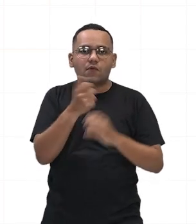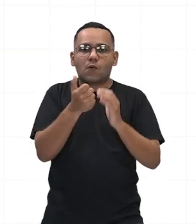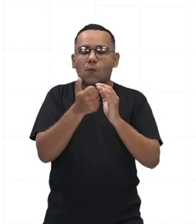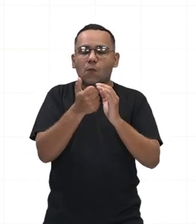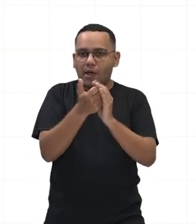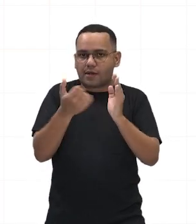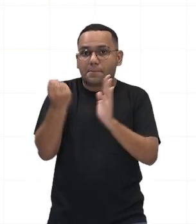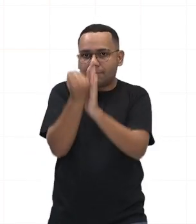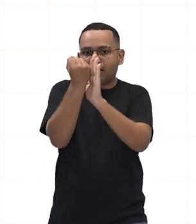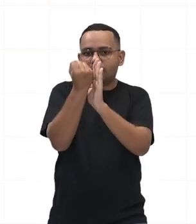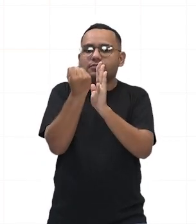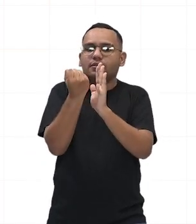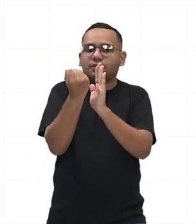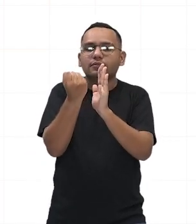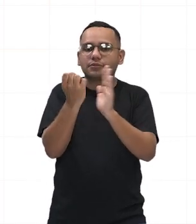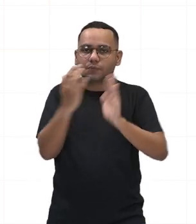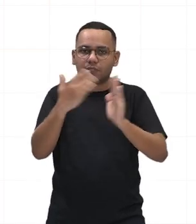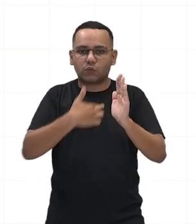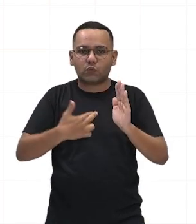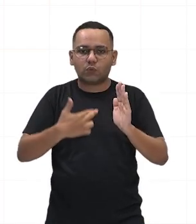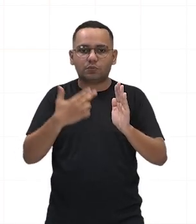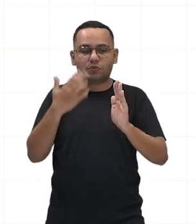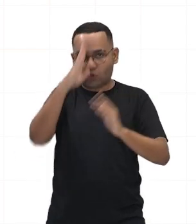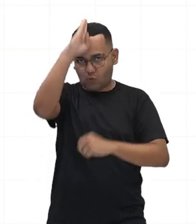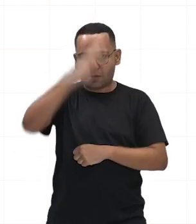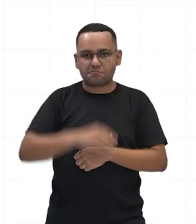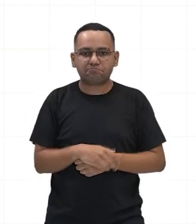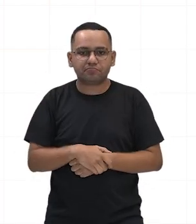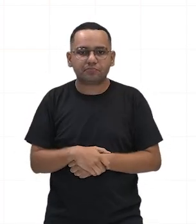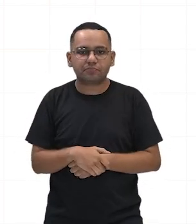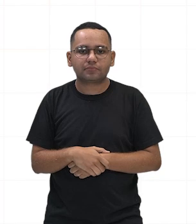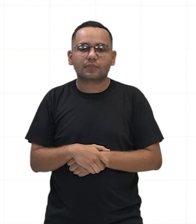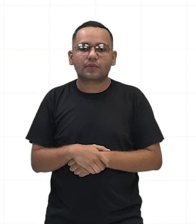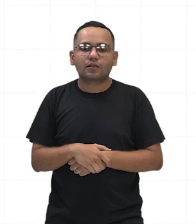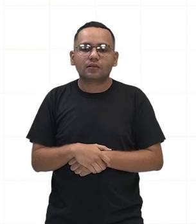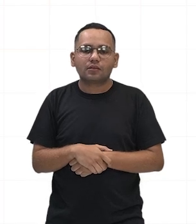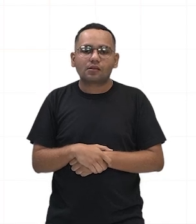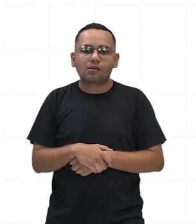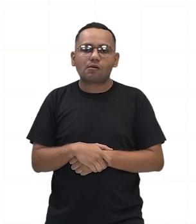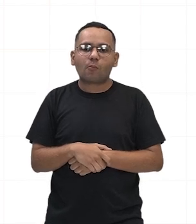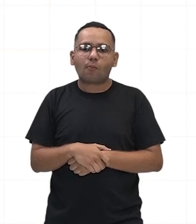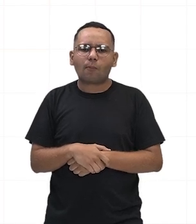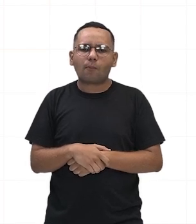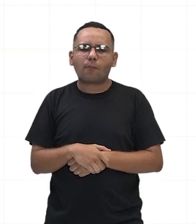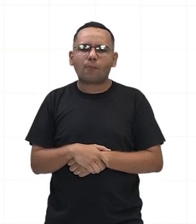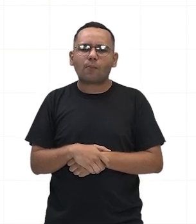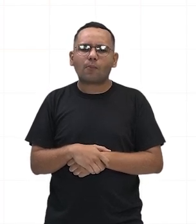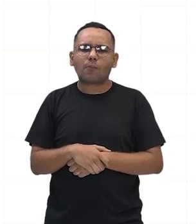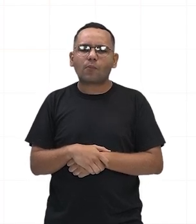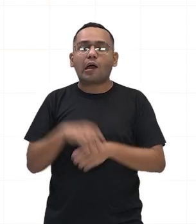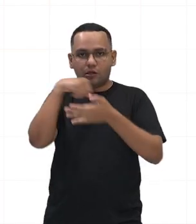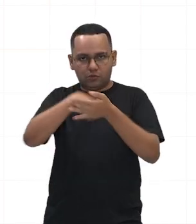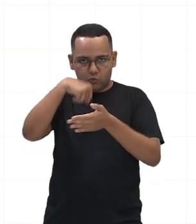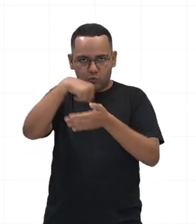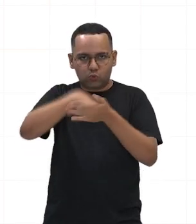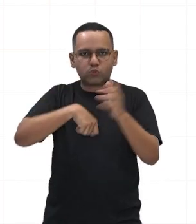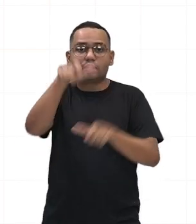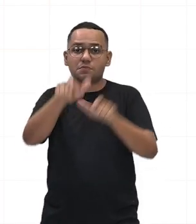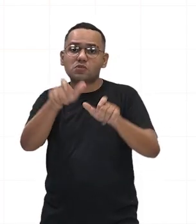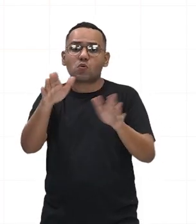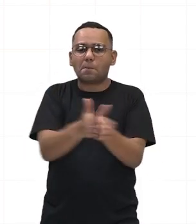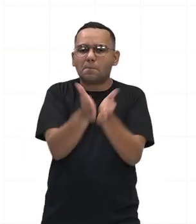Primeiro, a luta dos plebeus para conseguirem igualdade de direitos com os